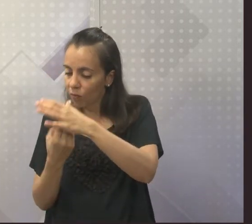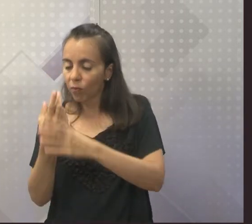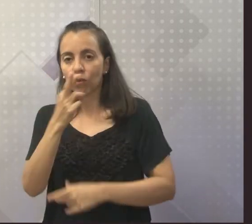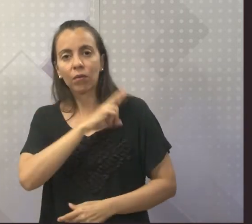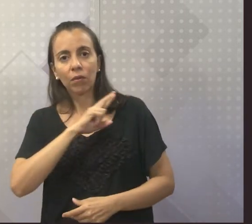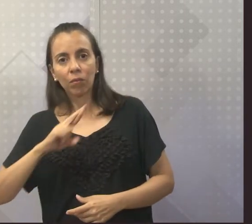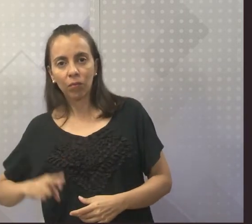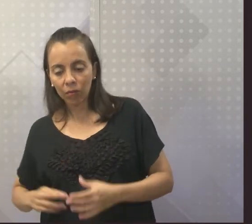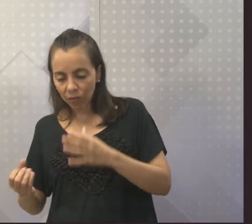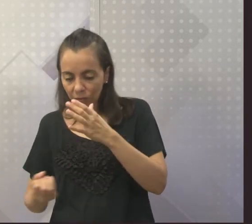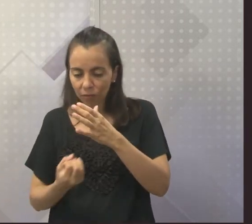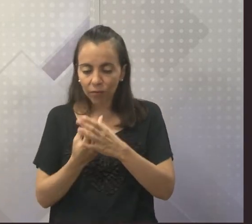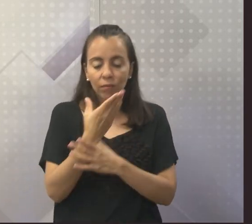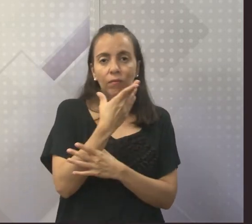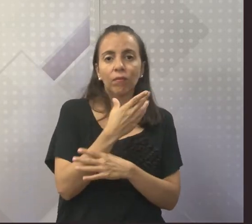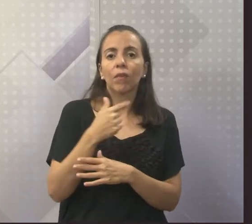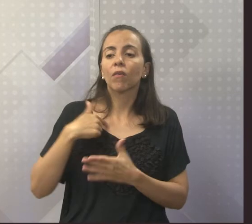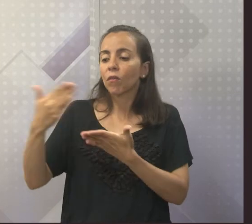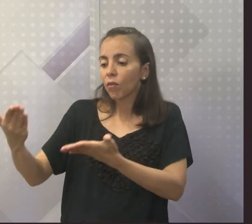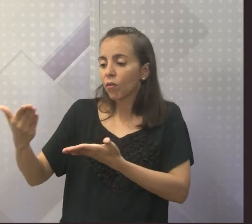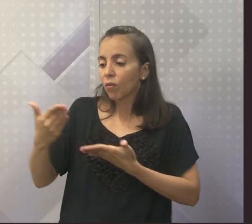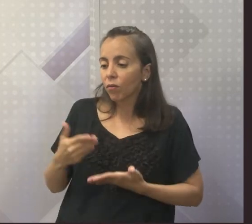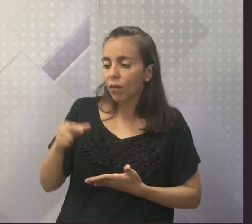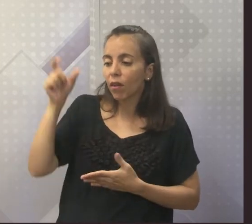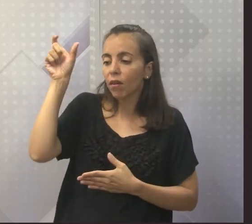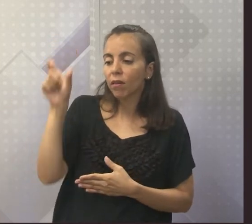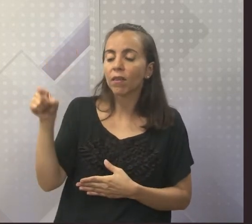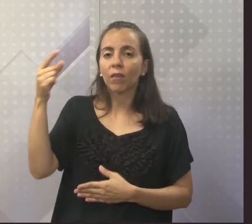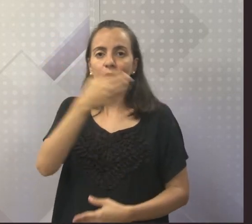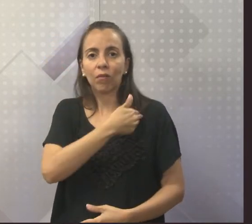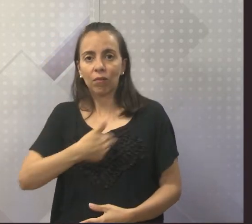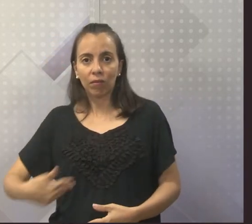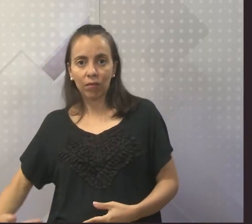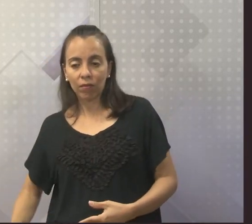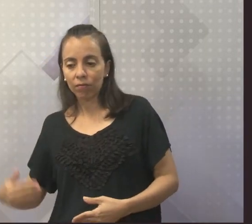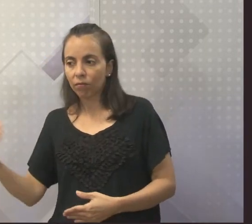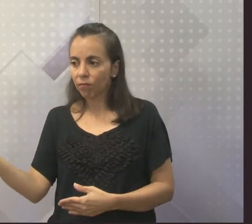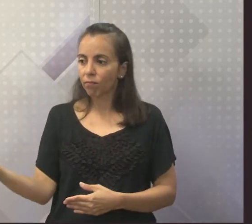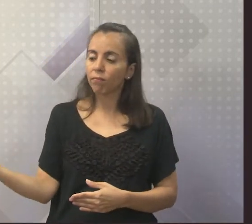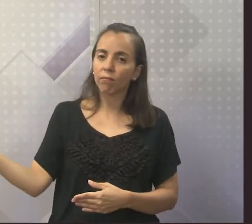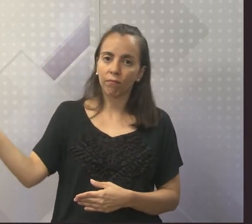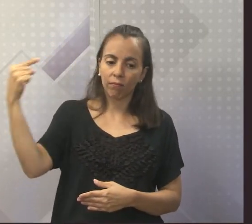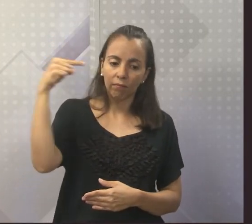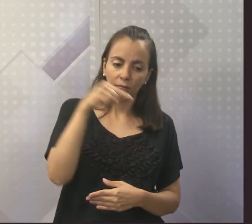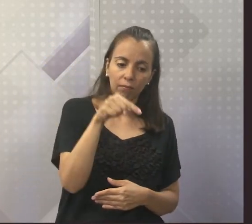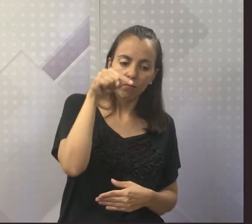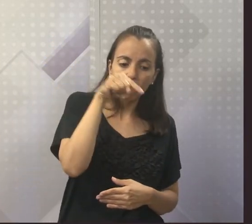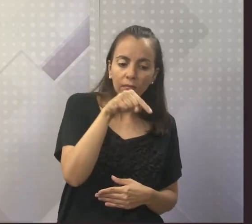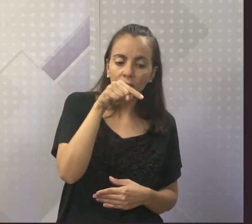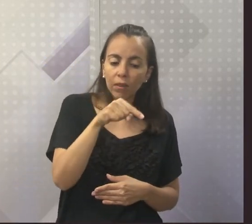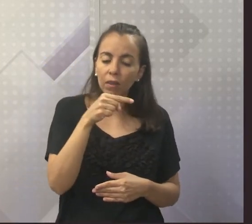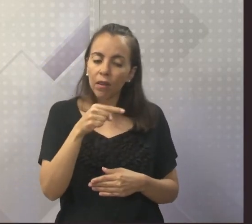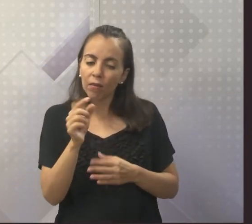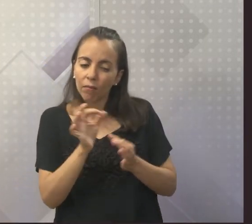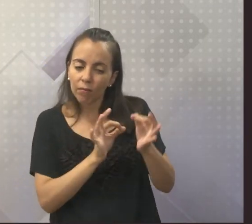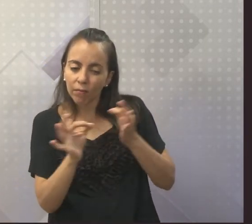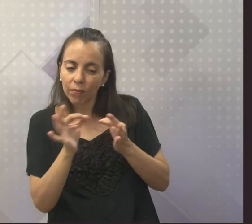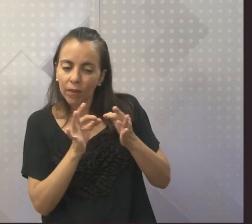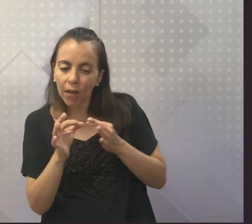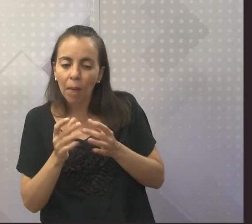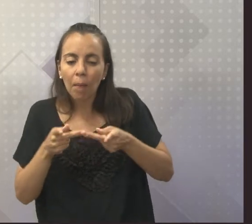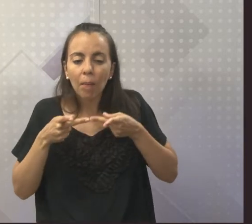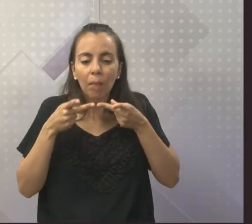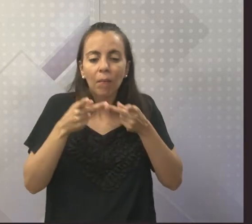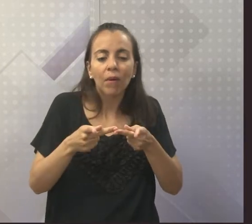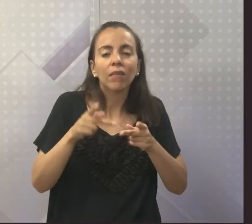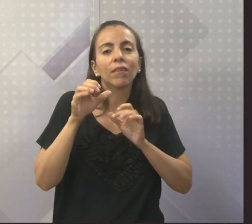convidado pelo então governador da época, Manoel Vitorino, para organizar e formar o plano educacional do Estado.